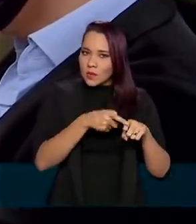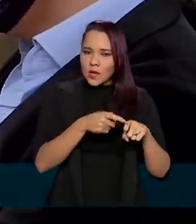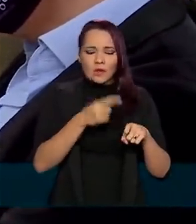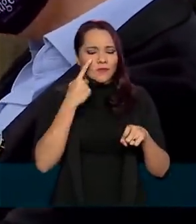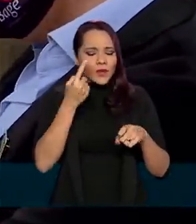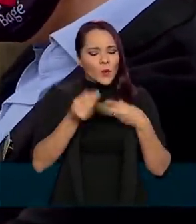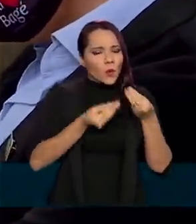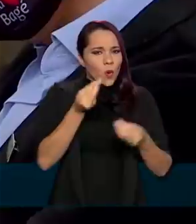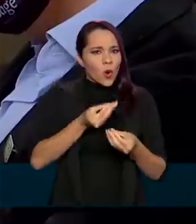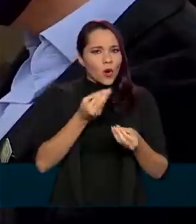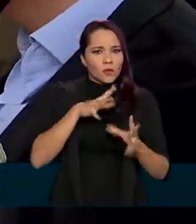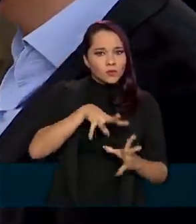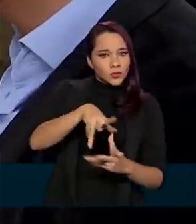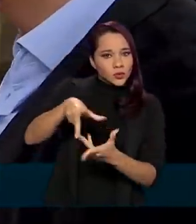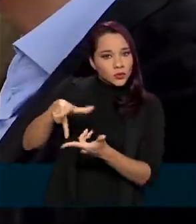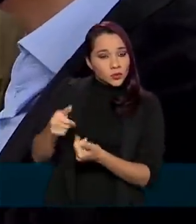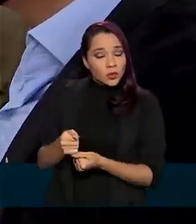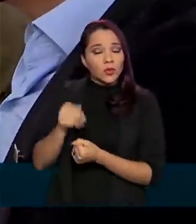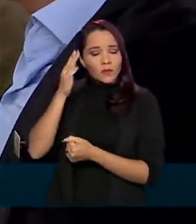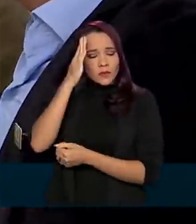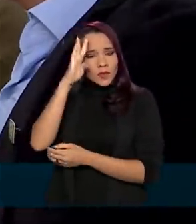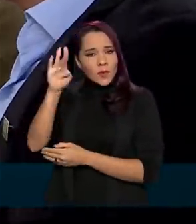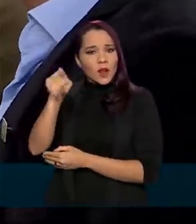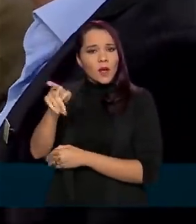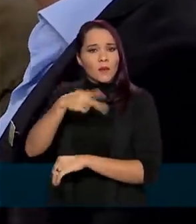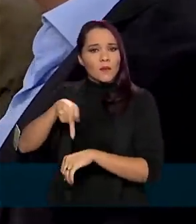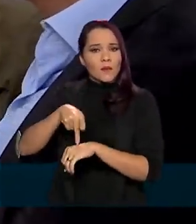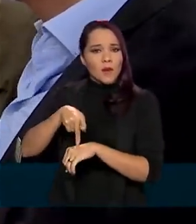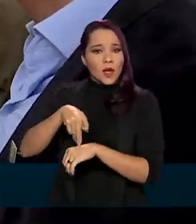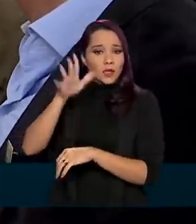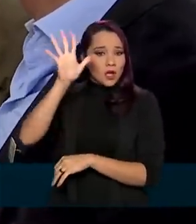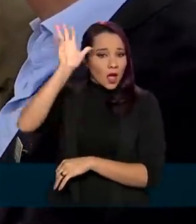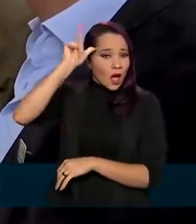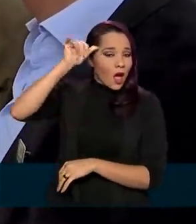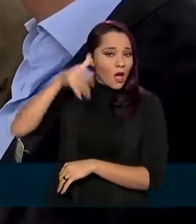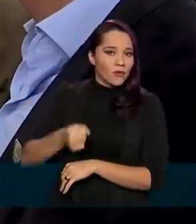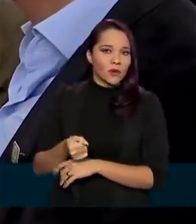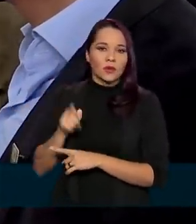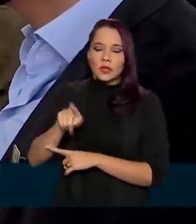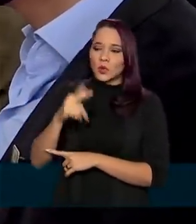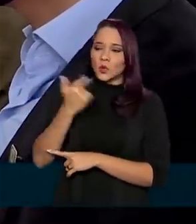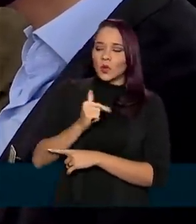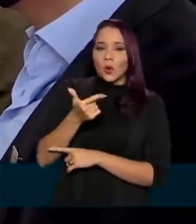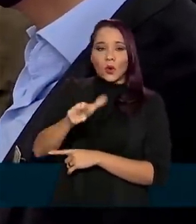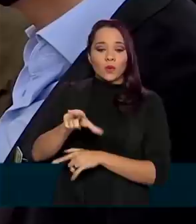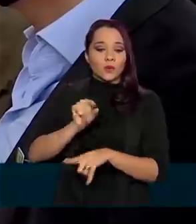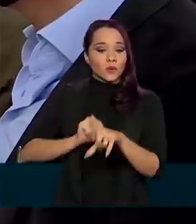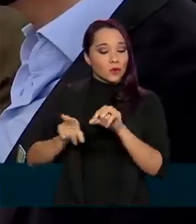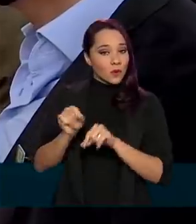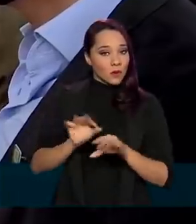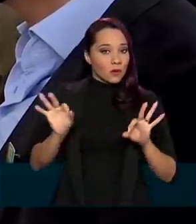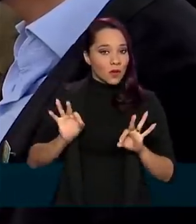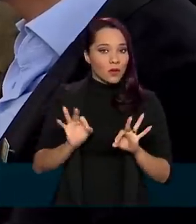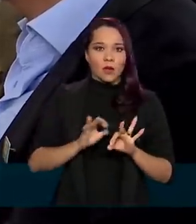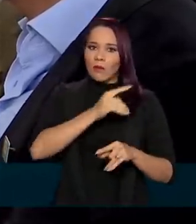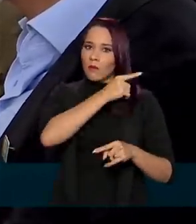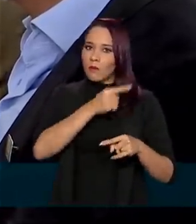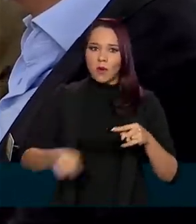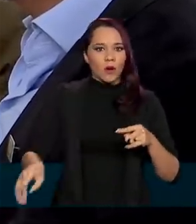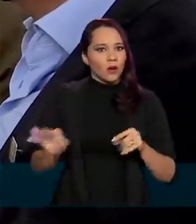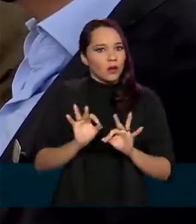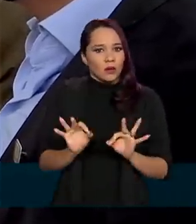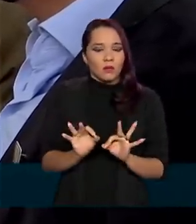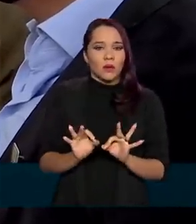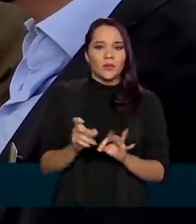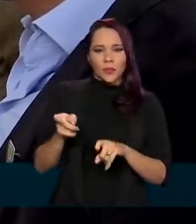estava sendo feito no mundo, em especial o país da África. E quando você não tem alternativa, não proíba, tá